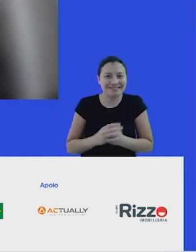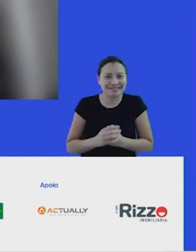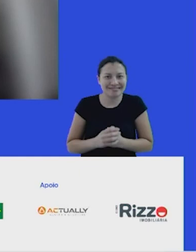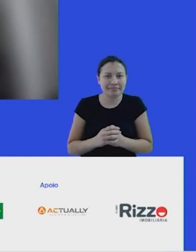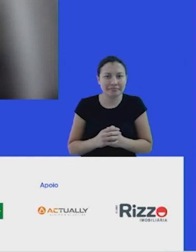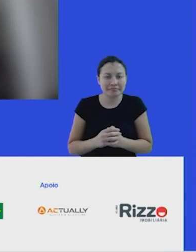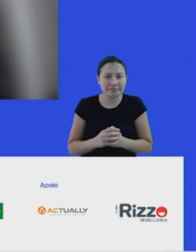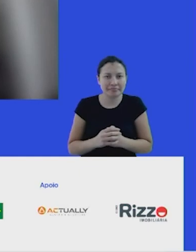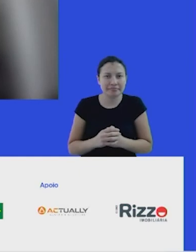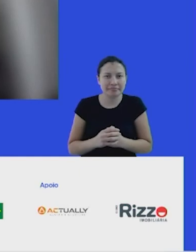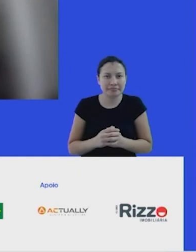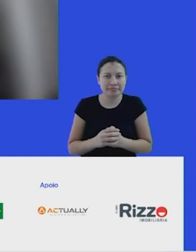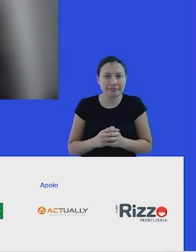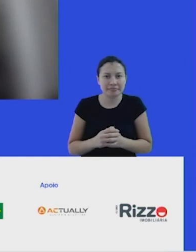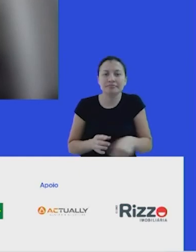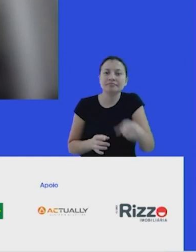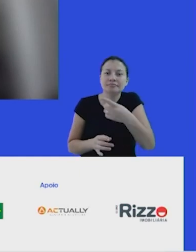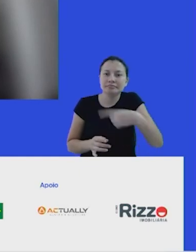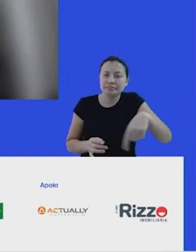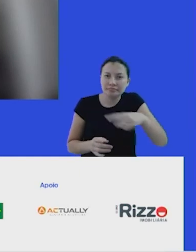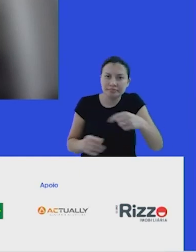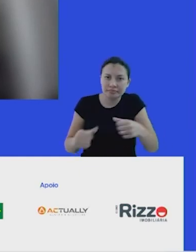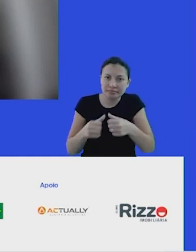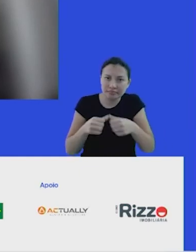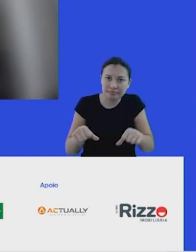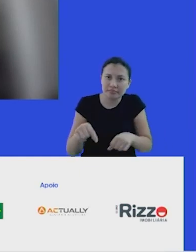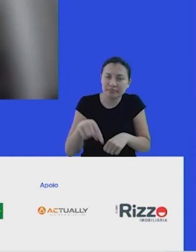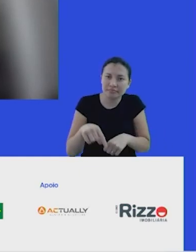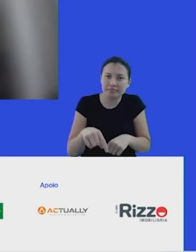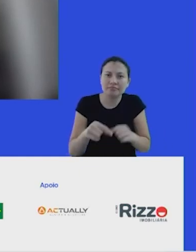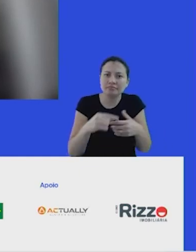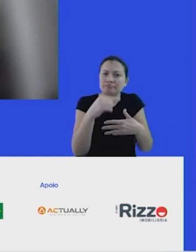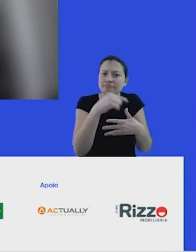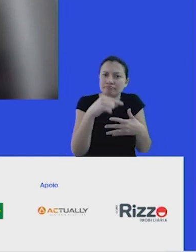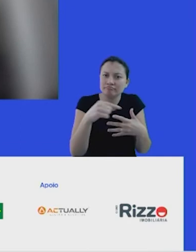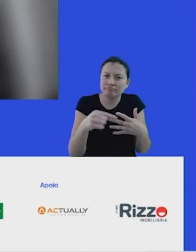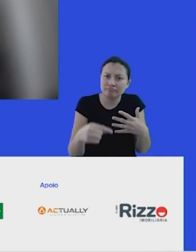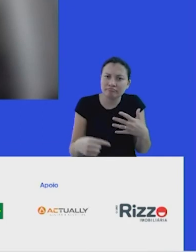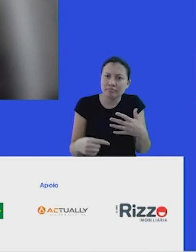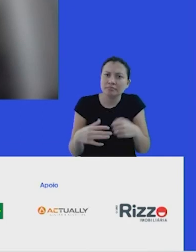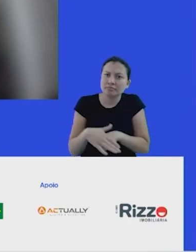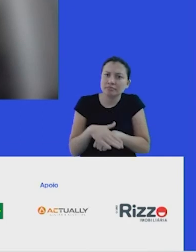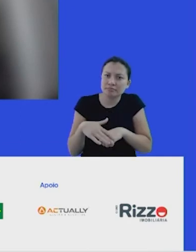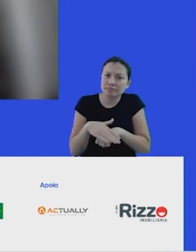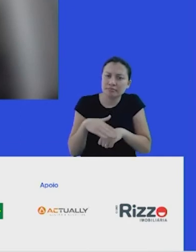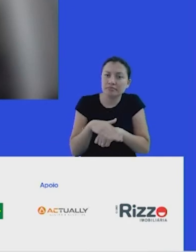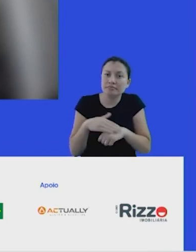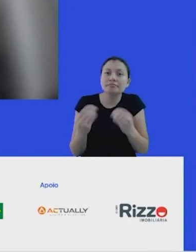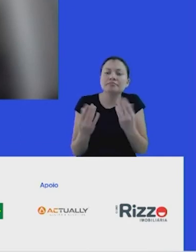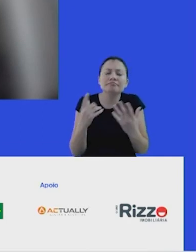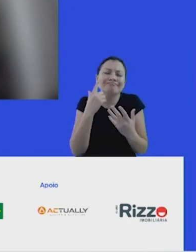estamos, de alguma maneira, reposicionando e trazendo esses elementos para nossas conversas, para tentar mensurar de maneira diferente.